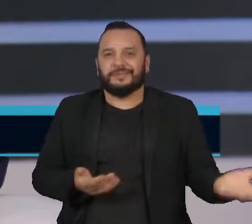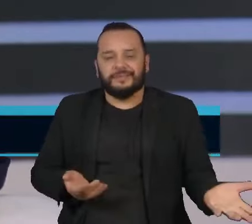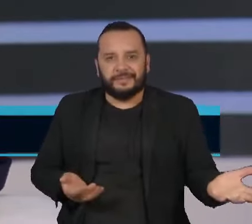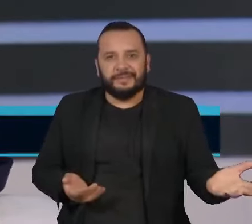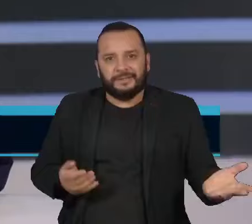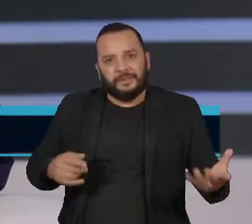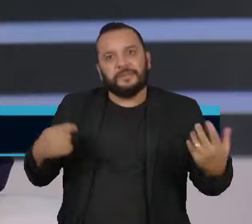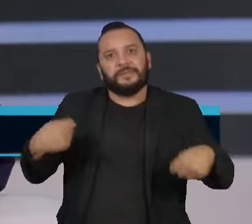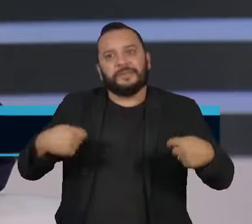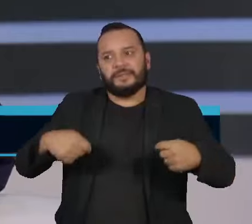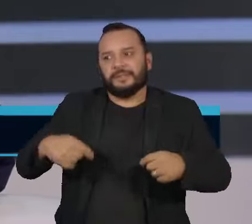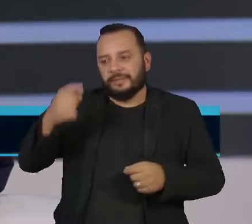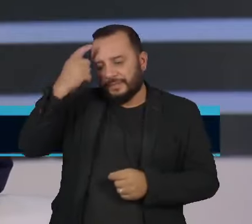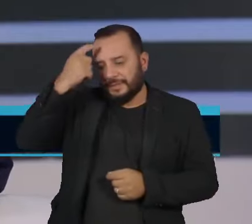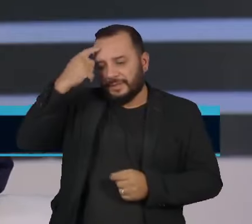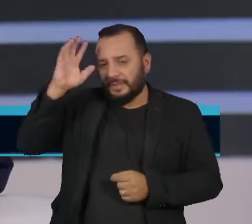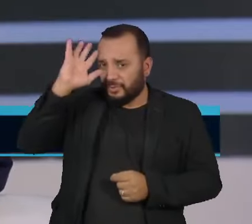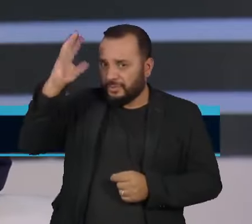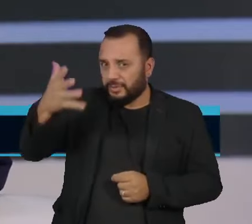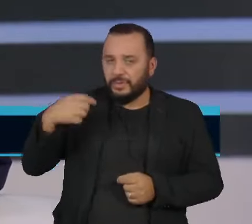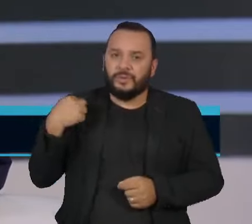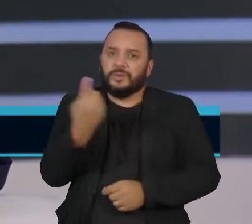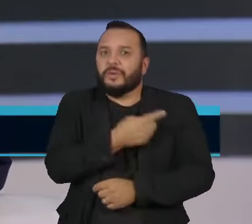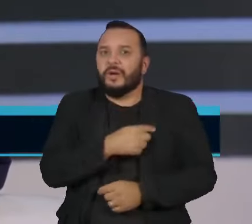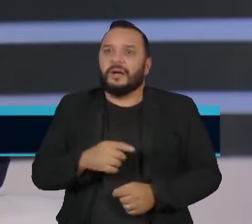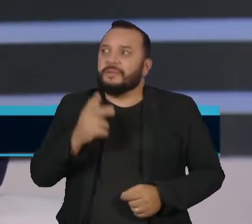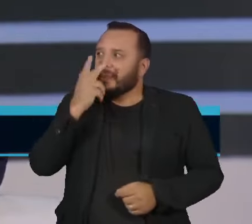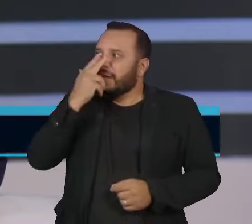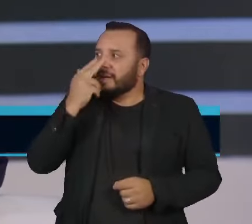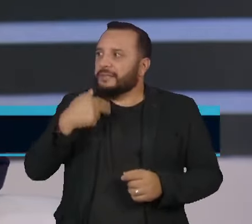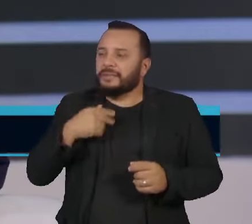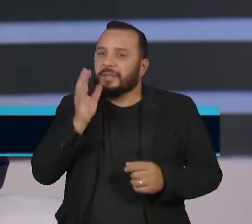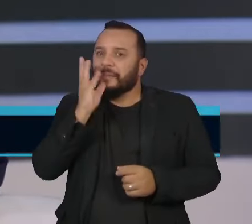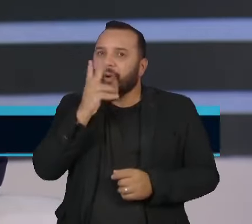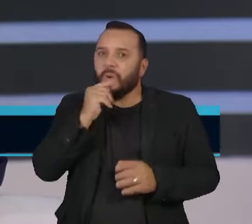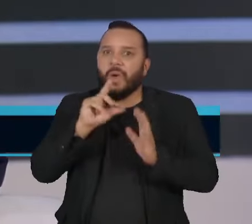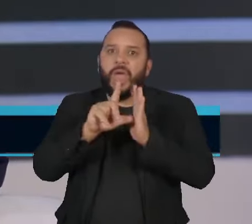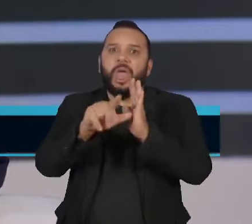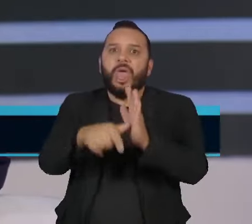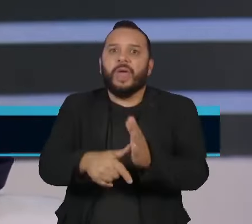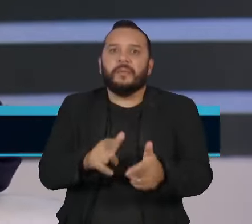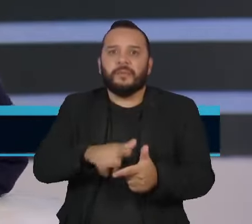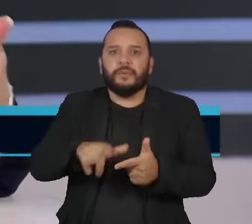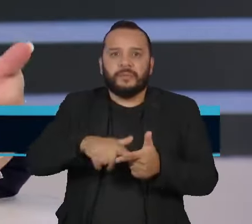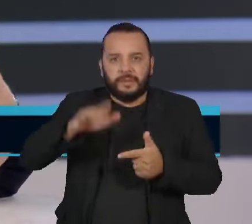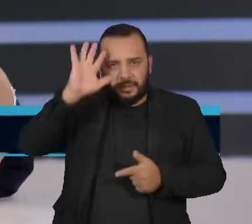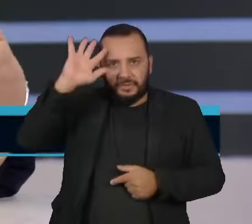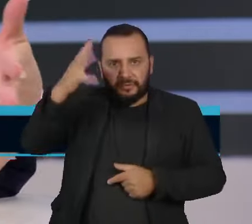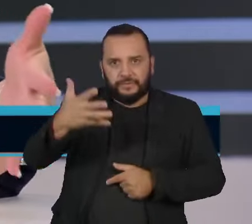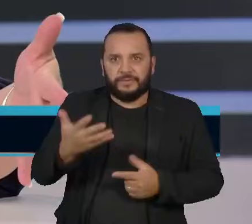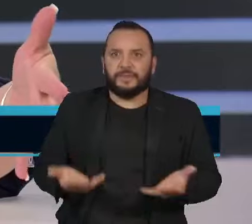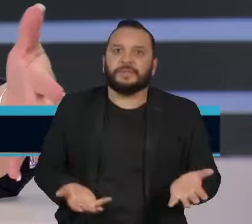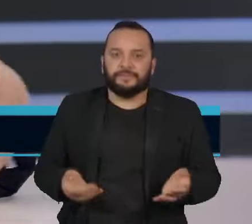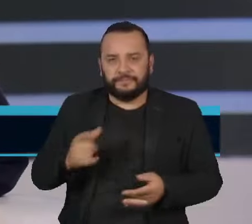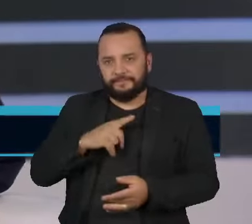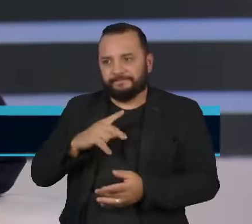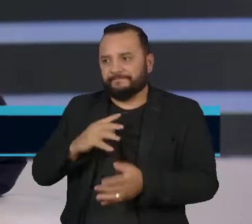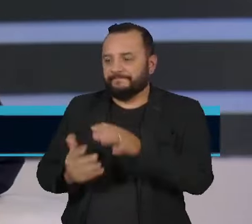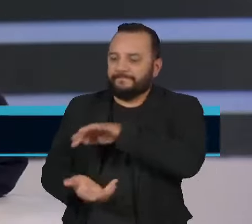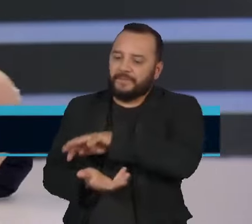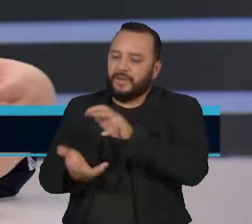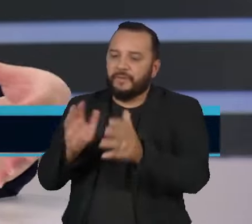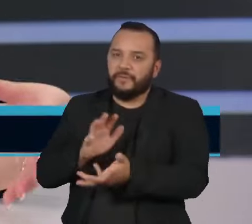em soluções. A gente demorou muito para conseguir tentar resolver esse problema. A gente teve uma reforma